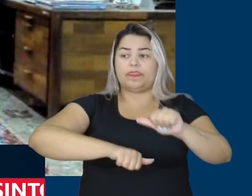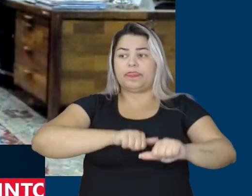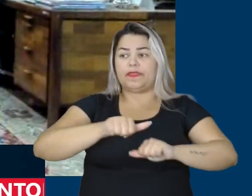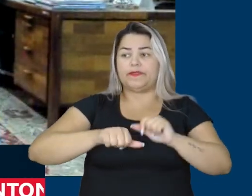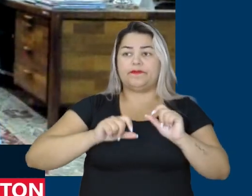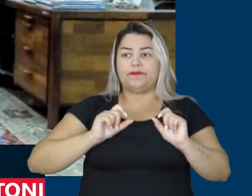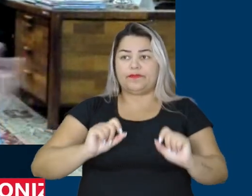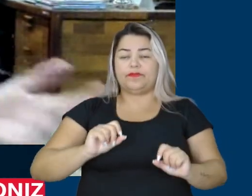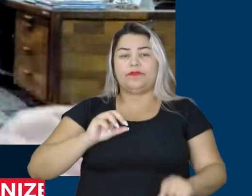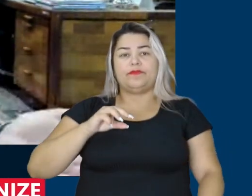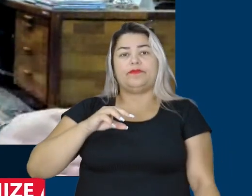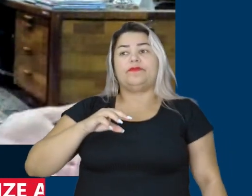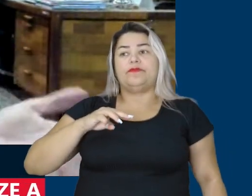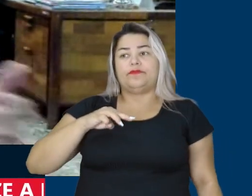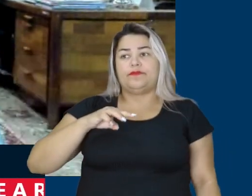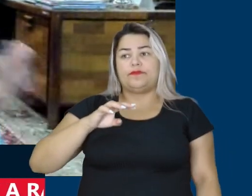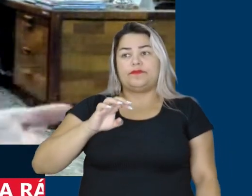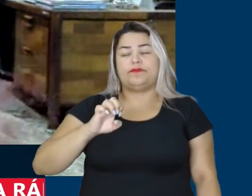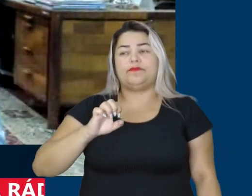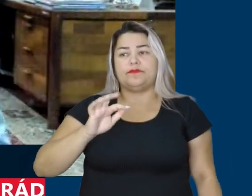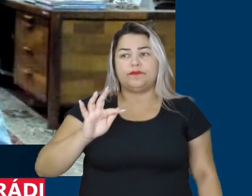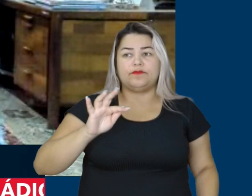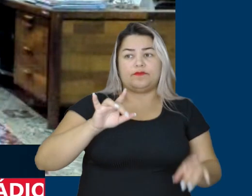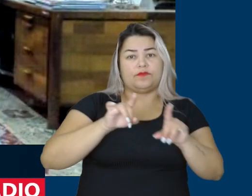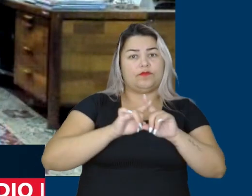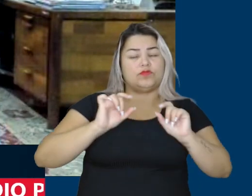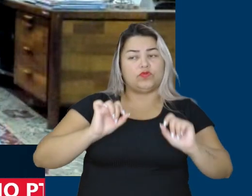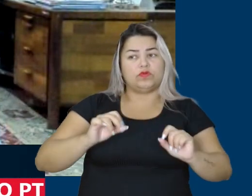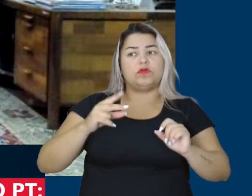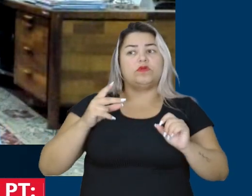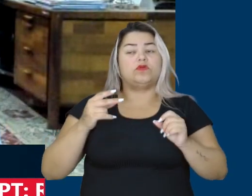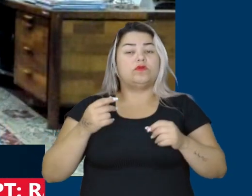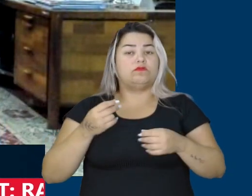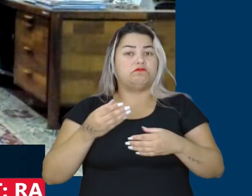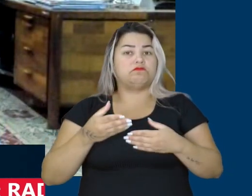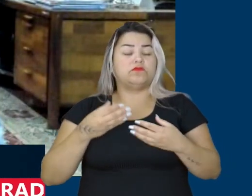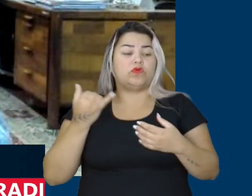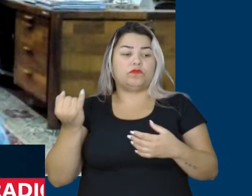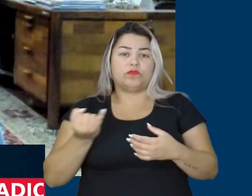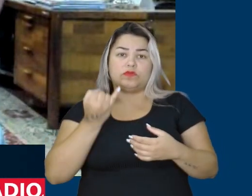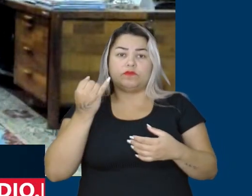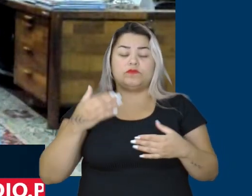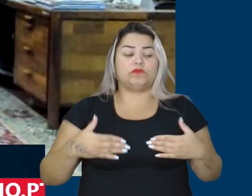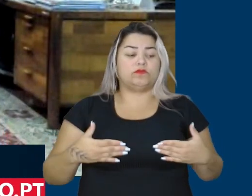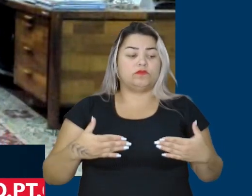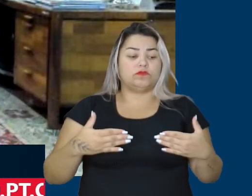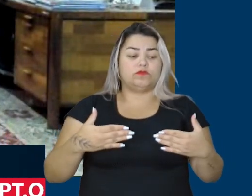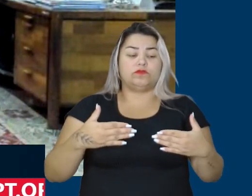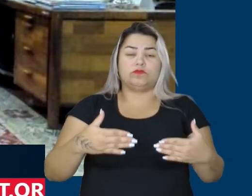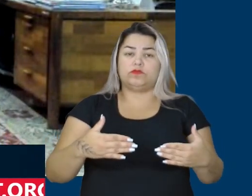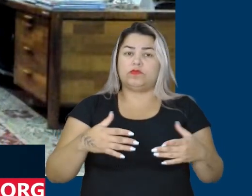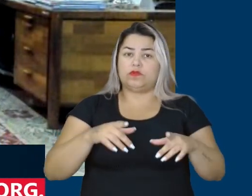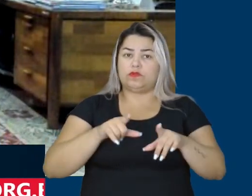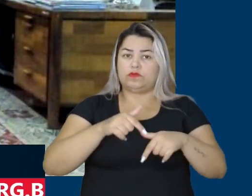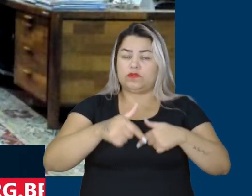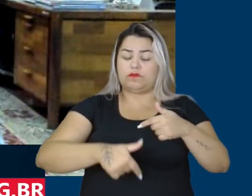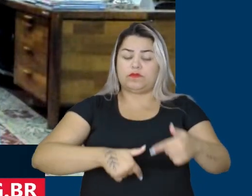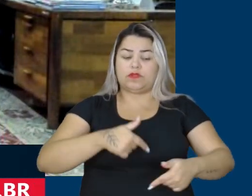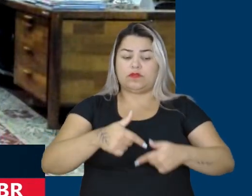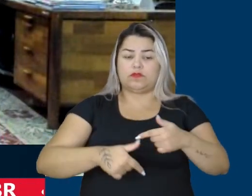em NRs, normas regulamentadoras, no que for pertinente, seja o Ministério do Trabalho, seja o Ministério da Previdência,